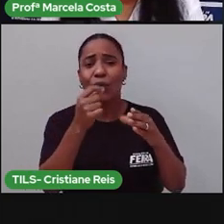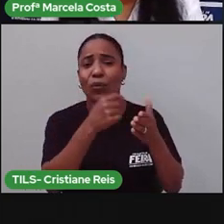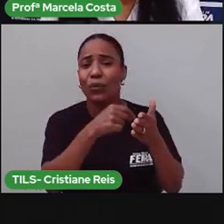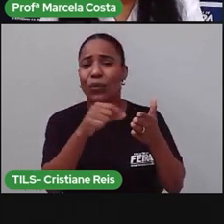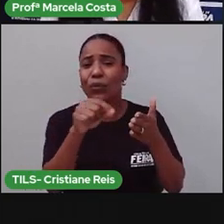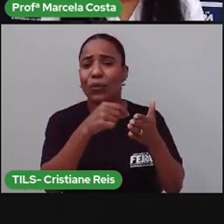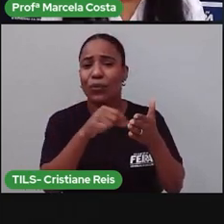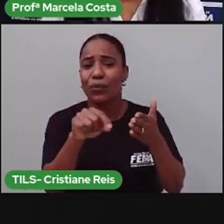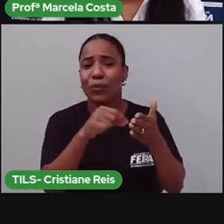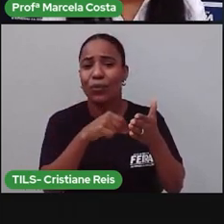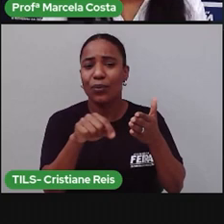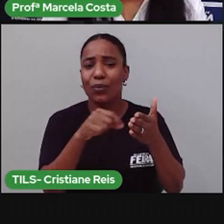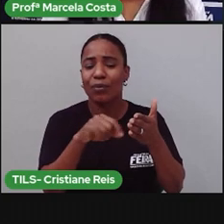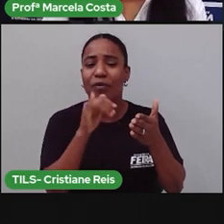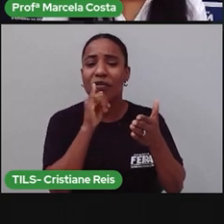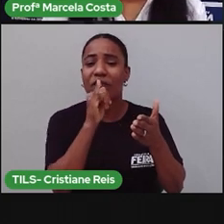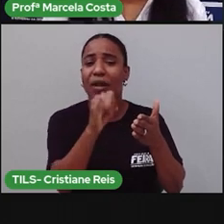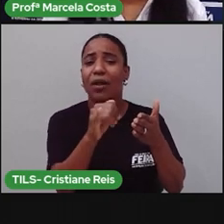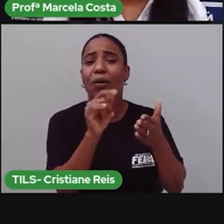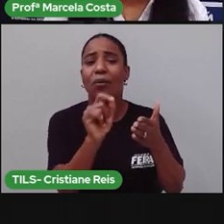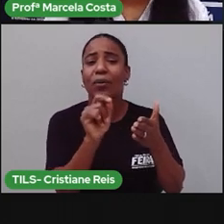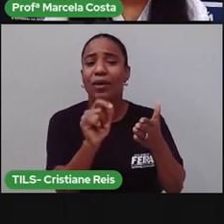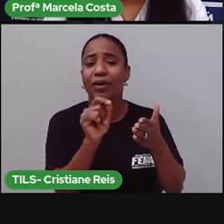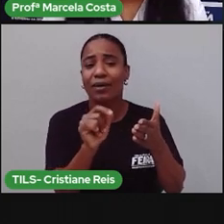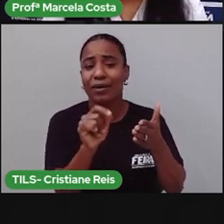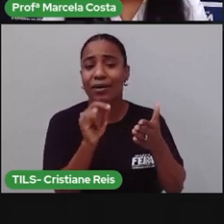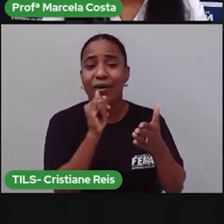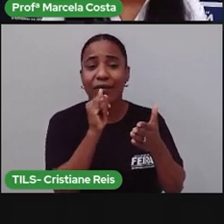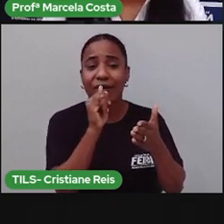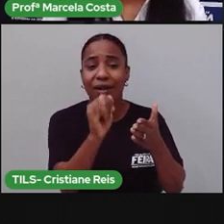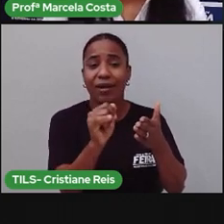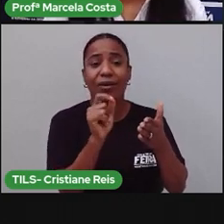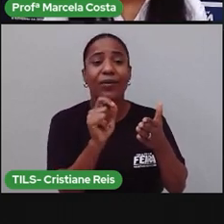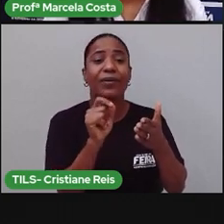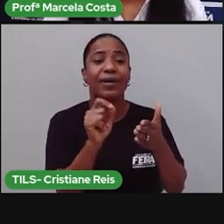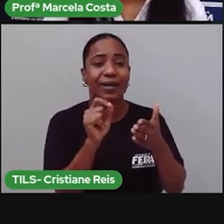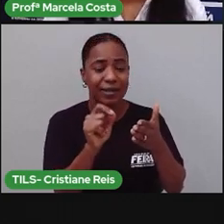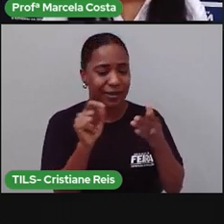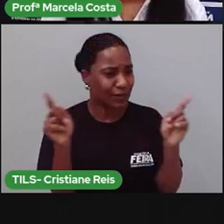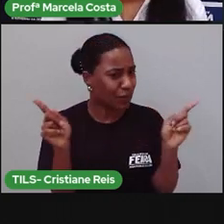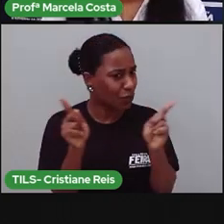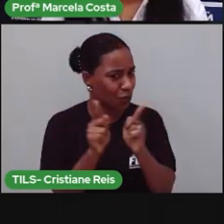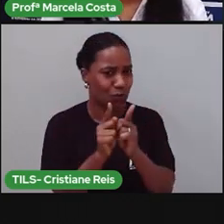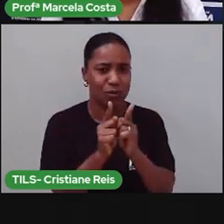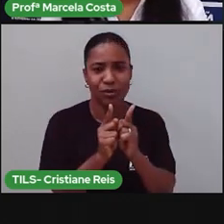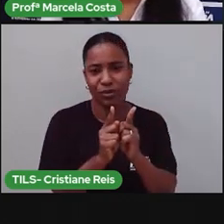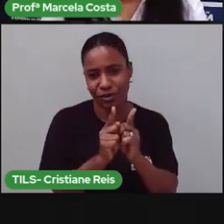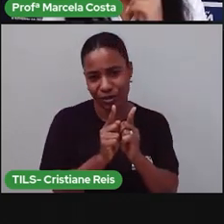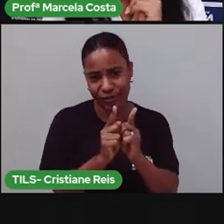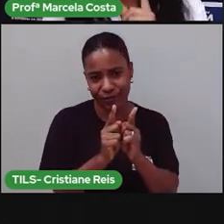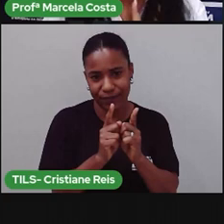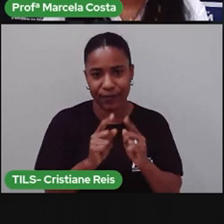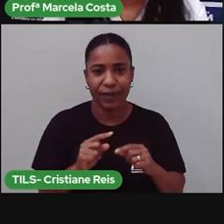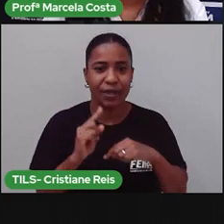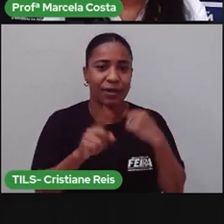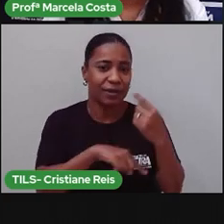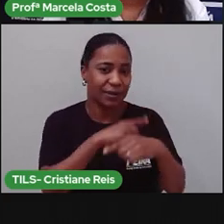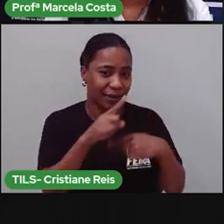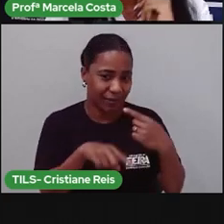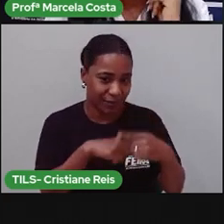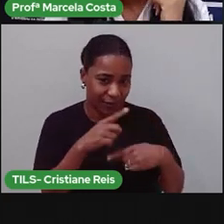É uma mensagem curta. Sempre é uma mensagem curta. depois, você